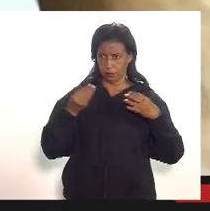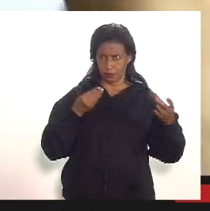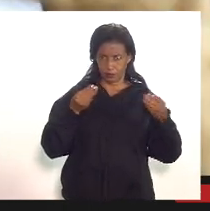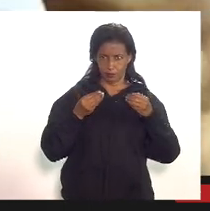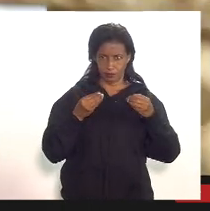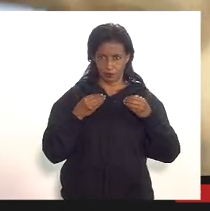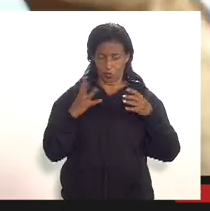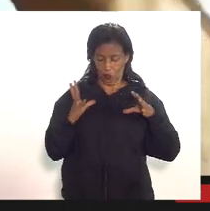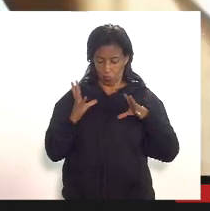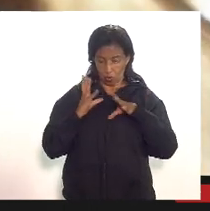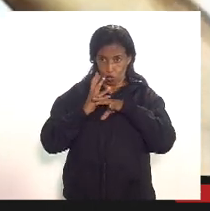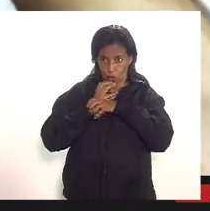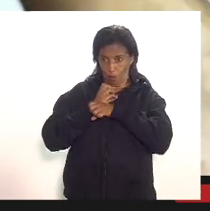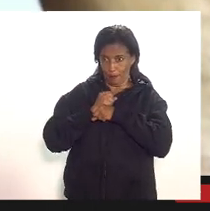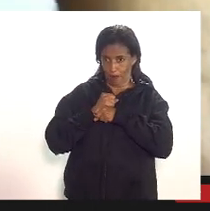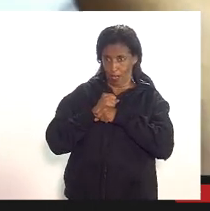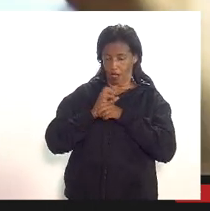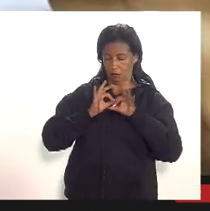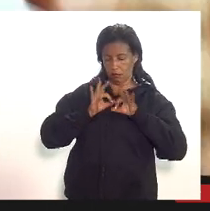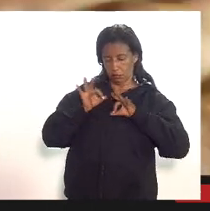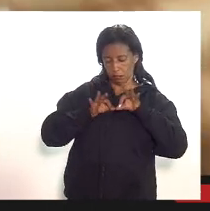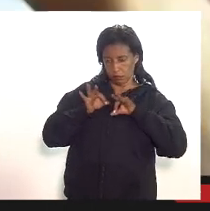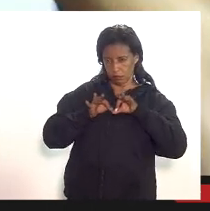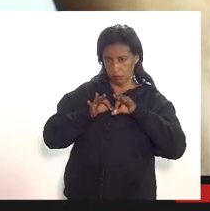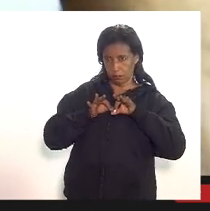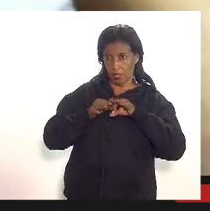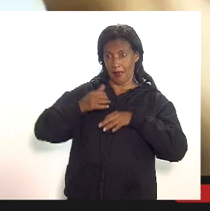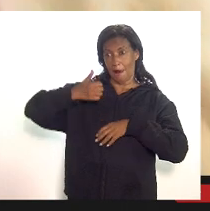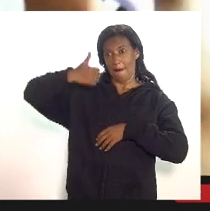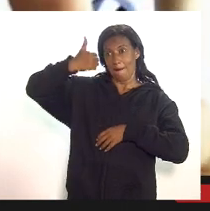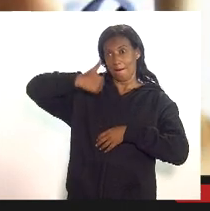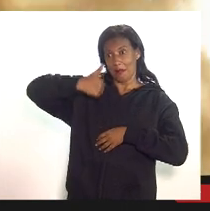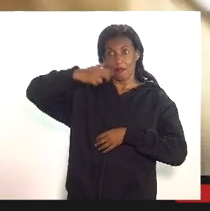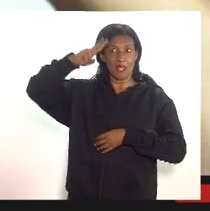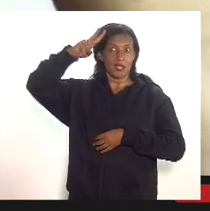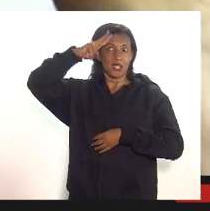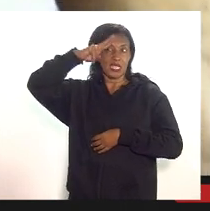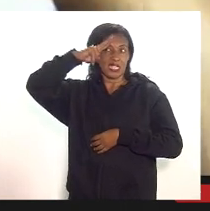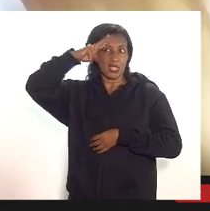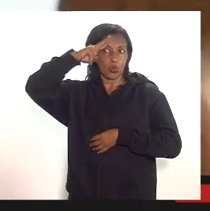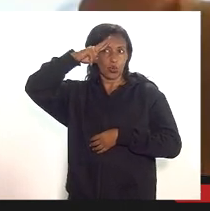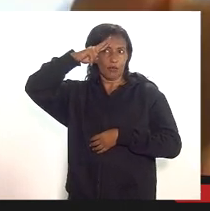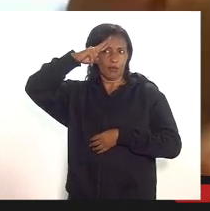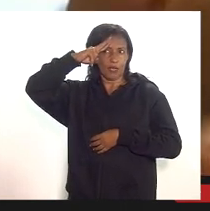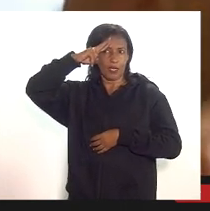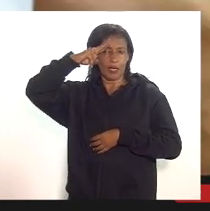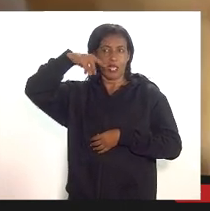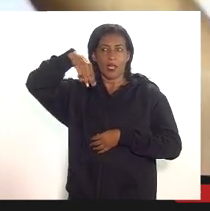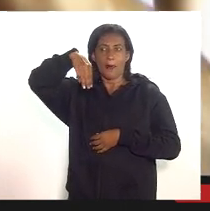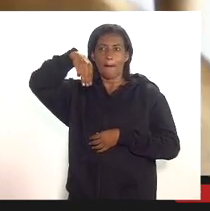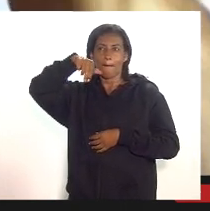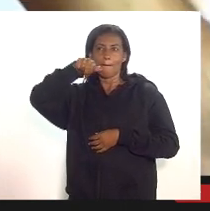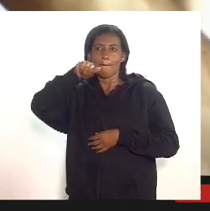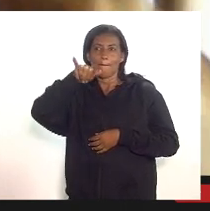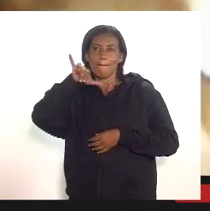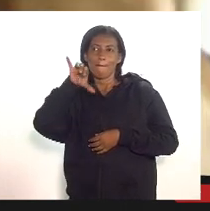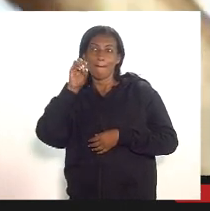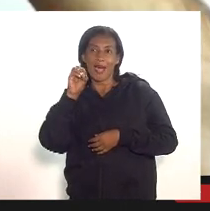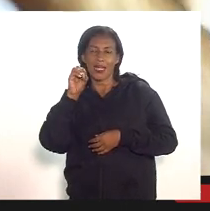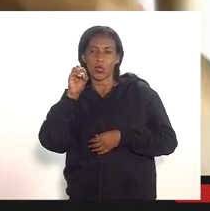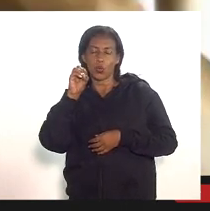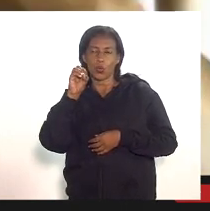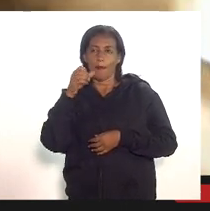encaminhar na primeira segunda-feira de maio primeira segunda